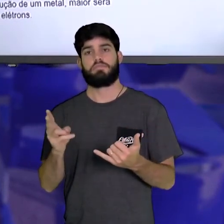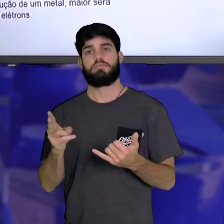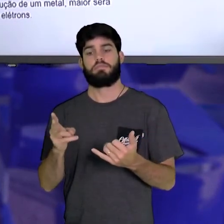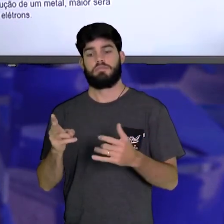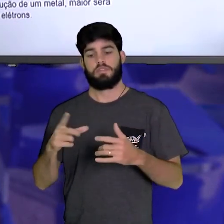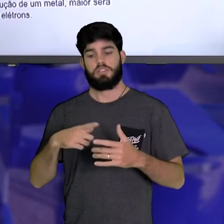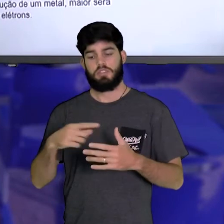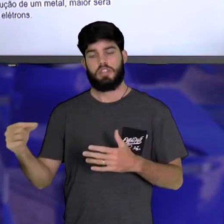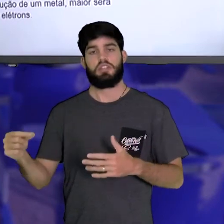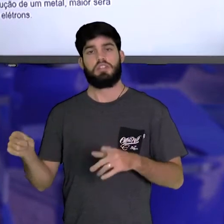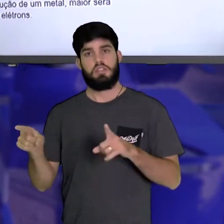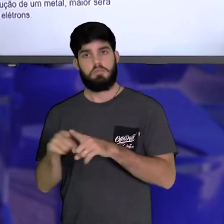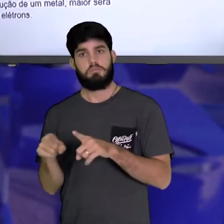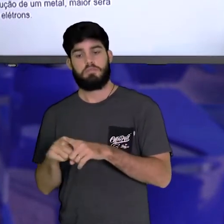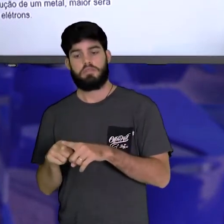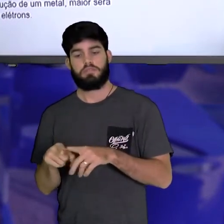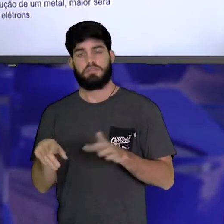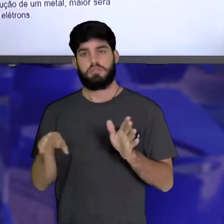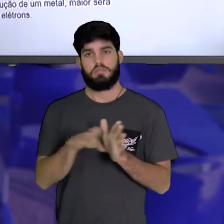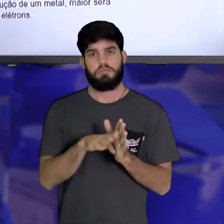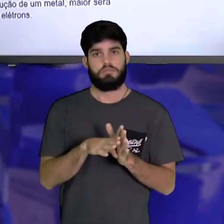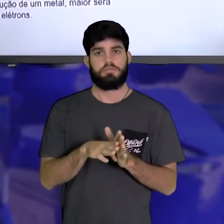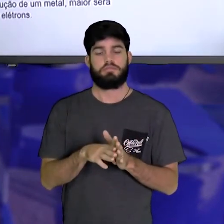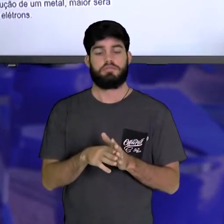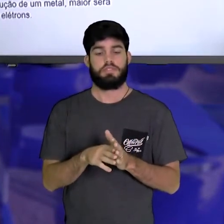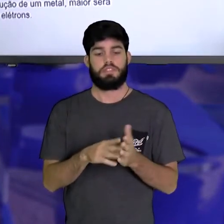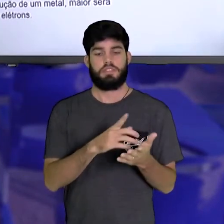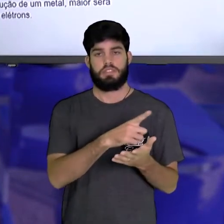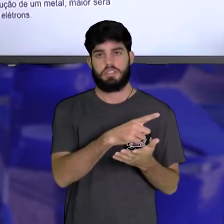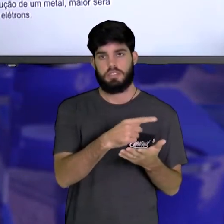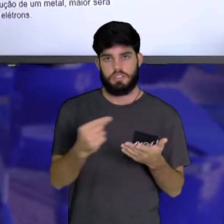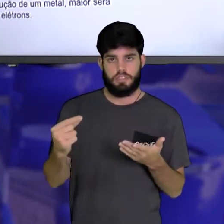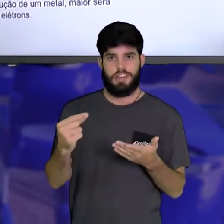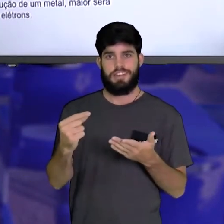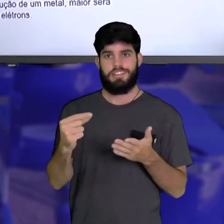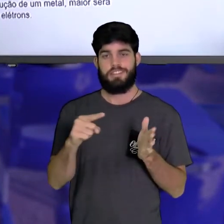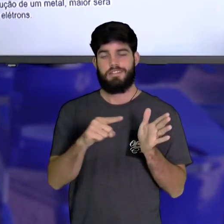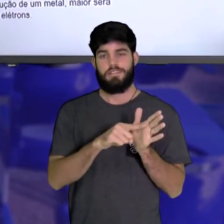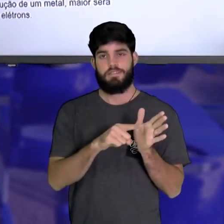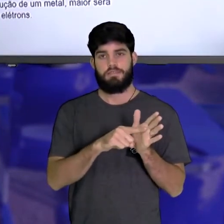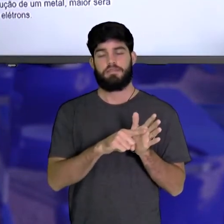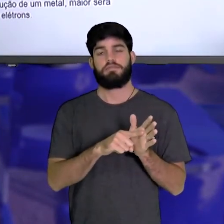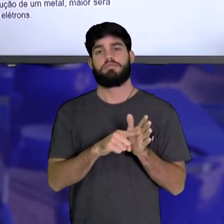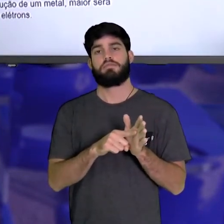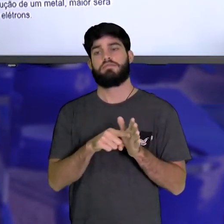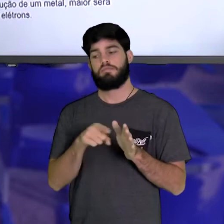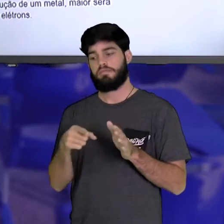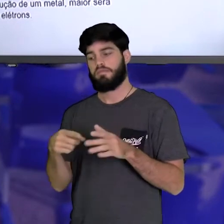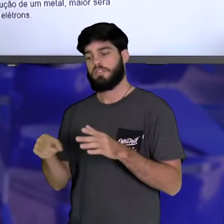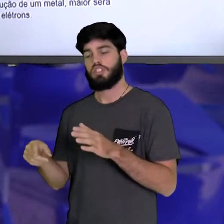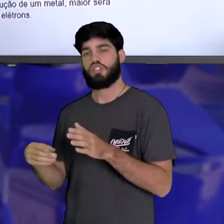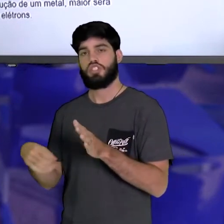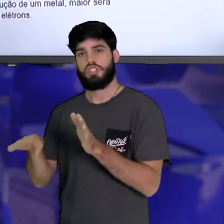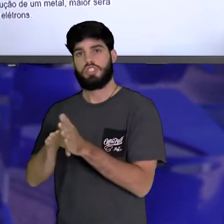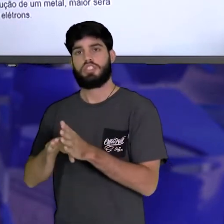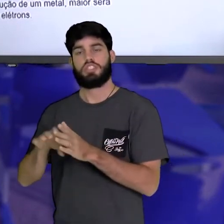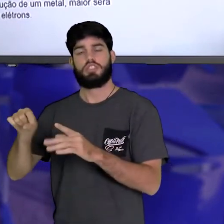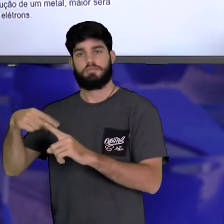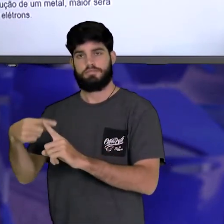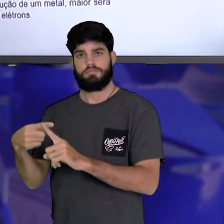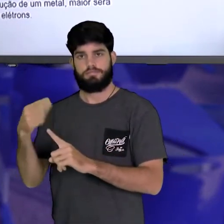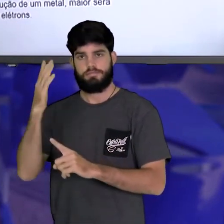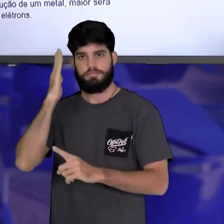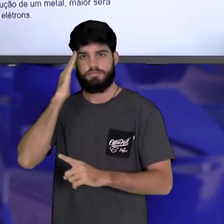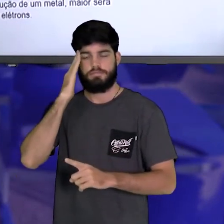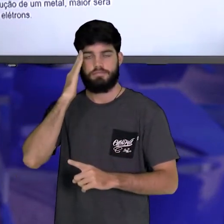de elétrons que chegam lá, que saem do ânodo, é a mesma quantidade daquela que chega no cátodo. Então,